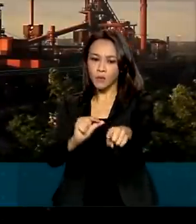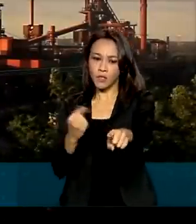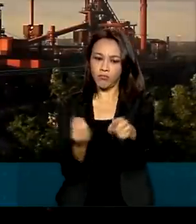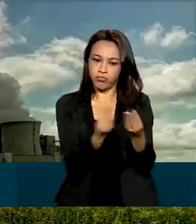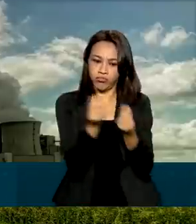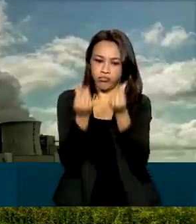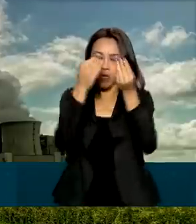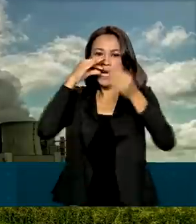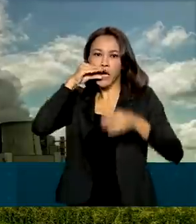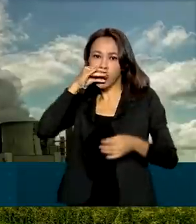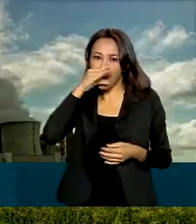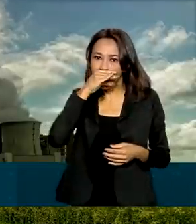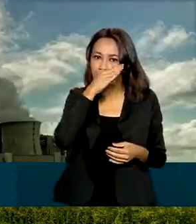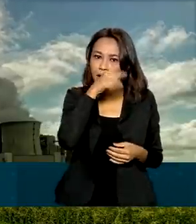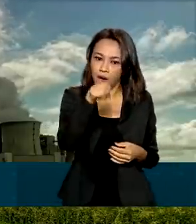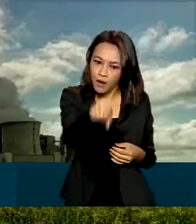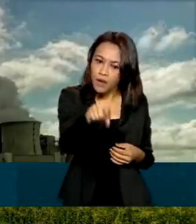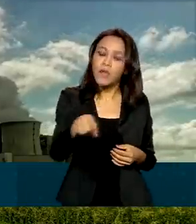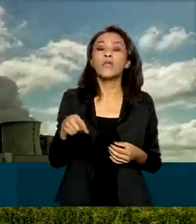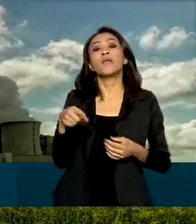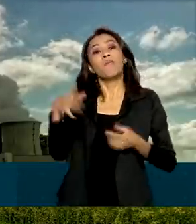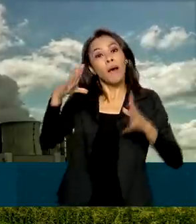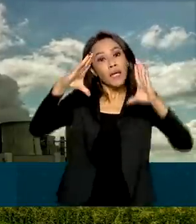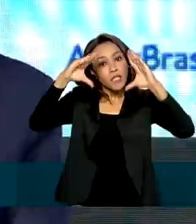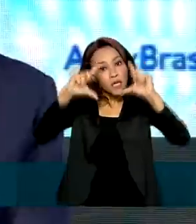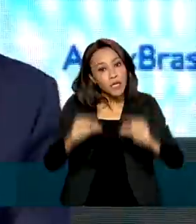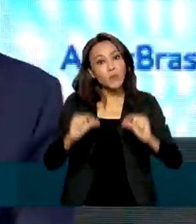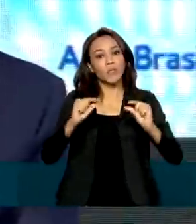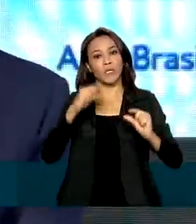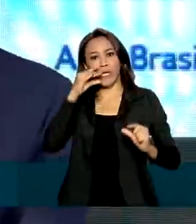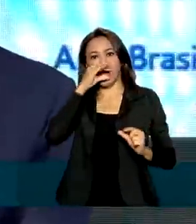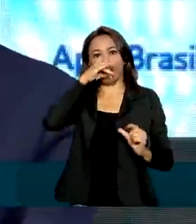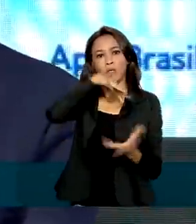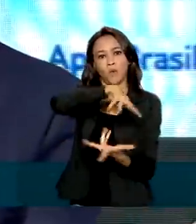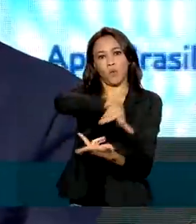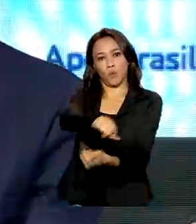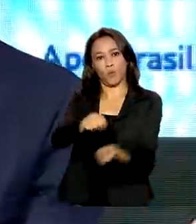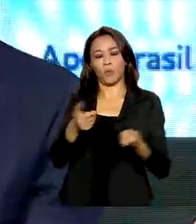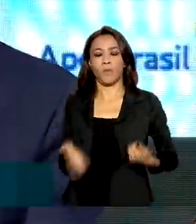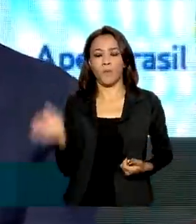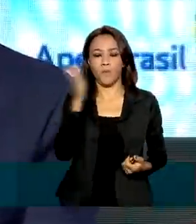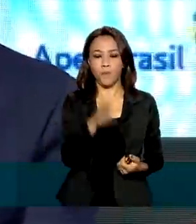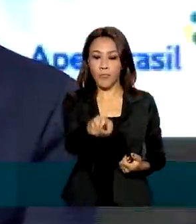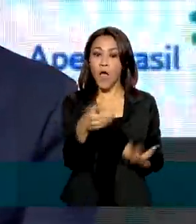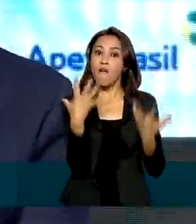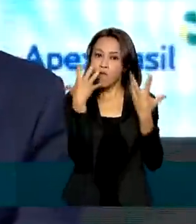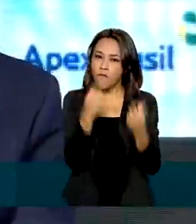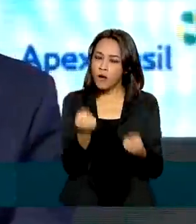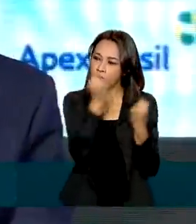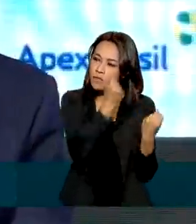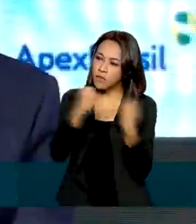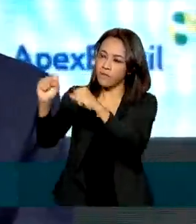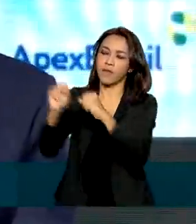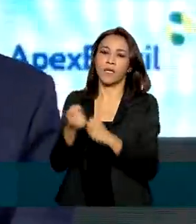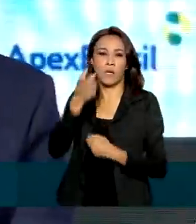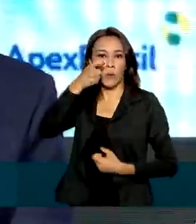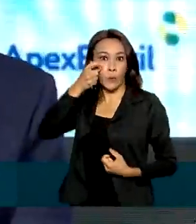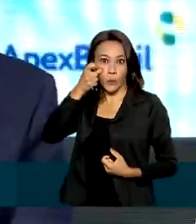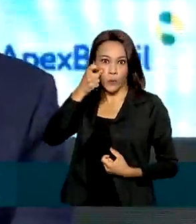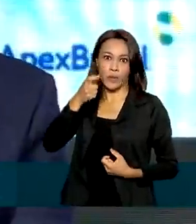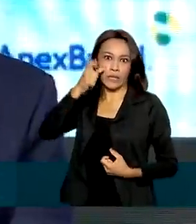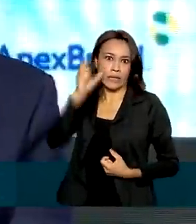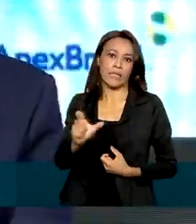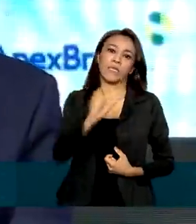efeito estufa e frear o aquecimento global. Nós vamos defender os interesses do Brasil em primeiro lugar, mas